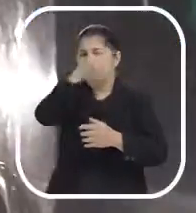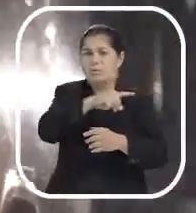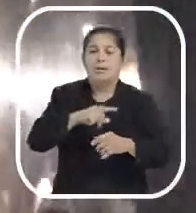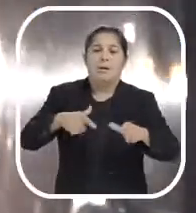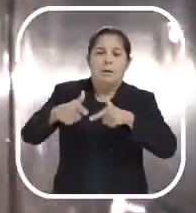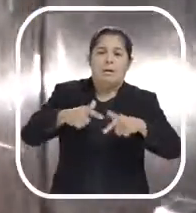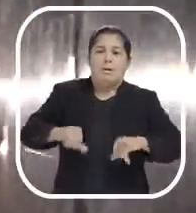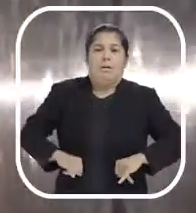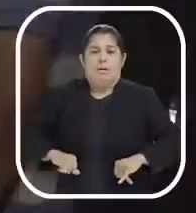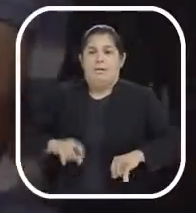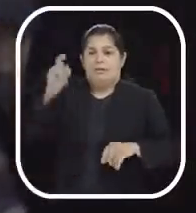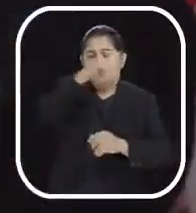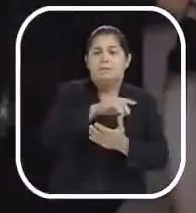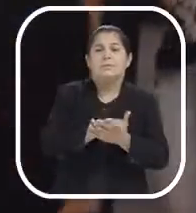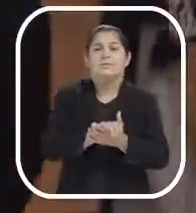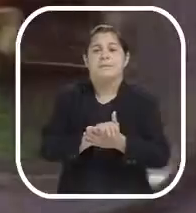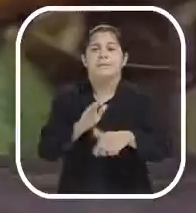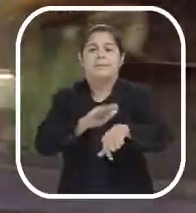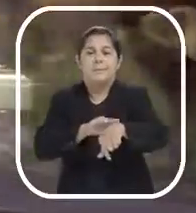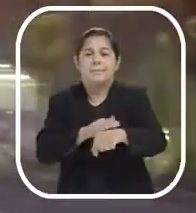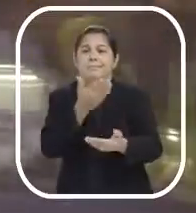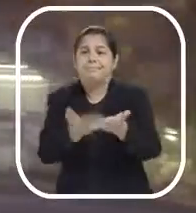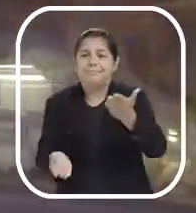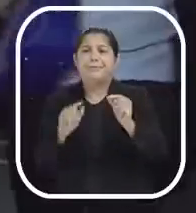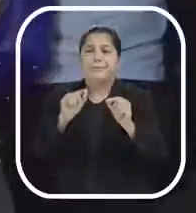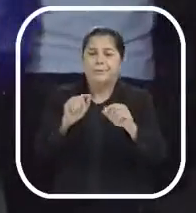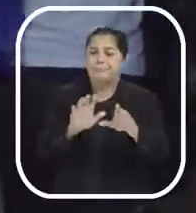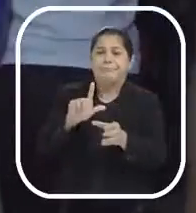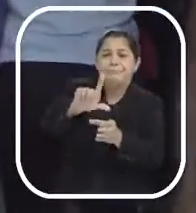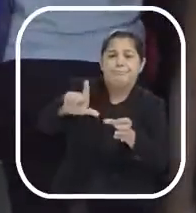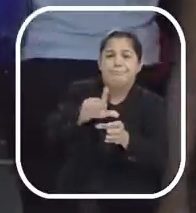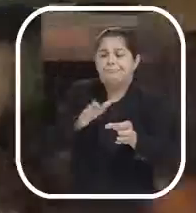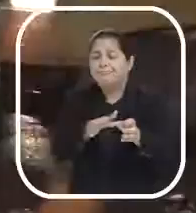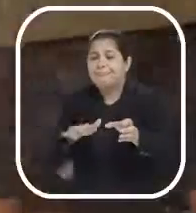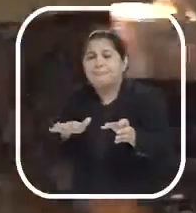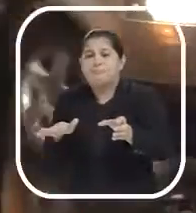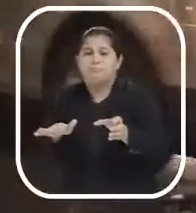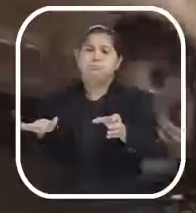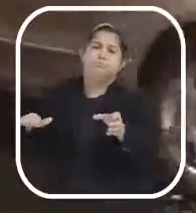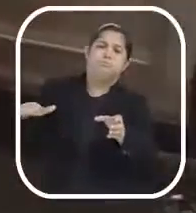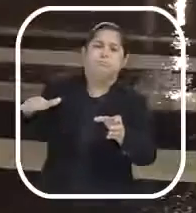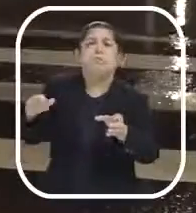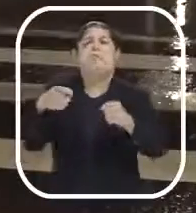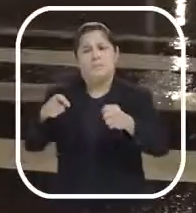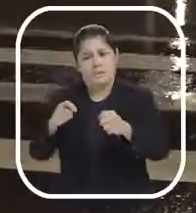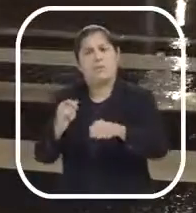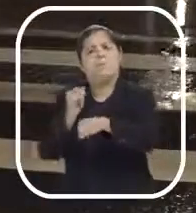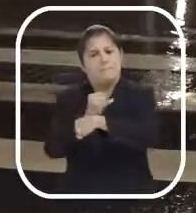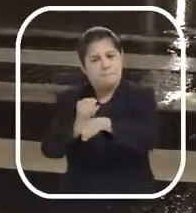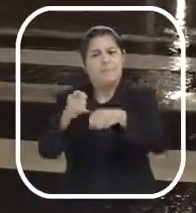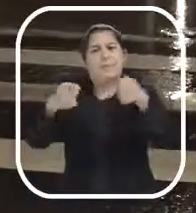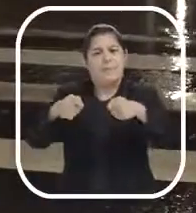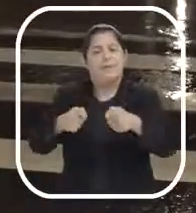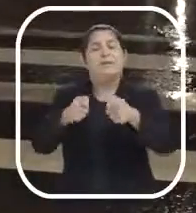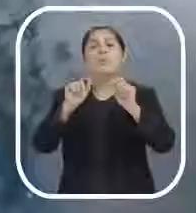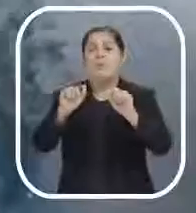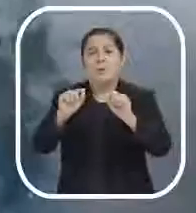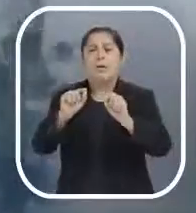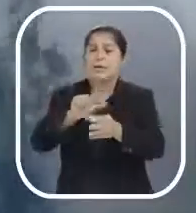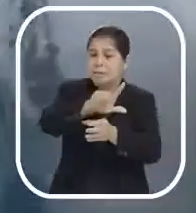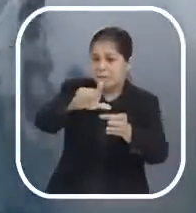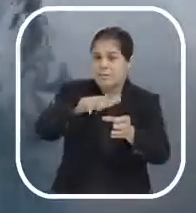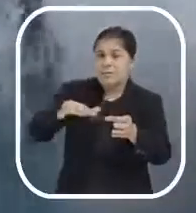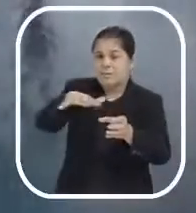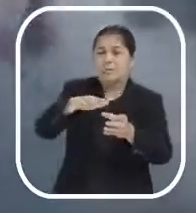garapa aí. O tempo perdido por causa da obra na Lagoa é uma das muitas coisas que precisam ser explicadas sobre o Parque Solão de Lucena.